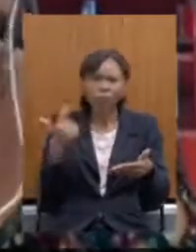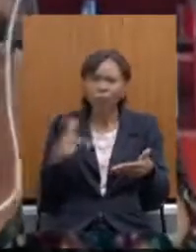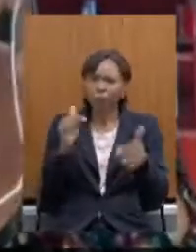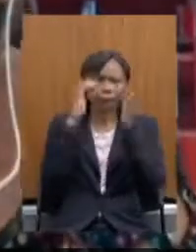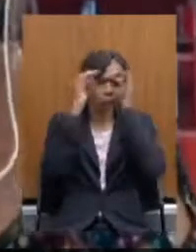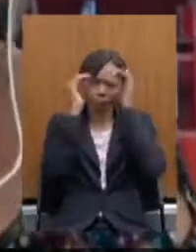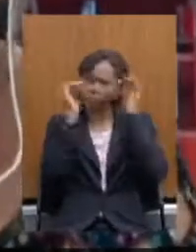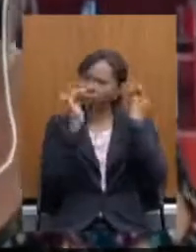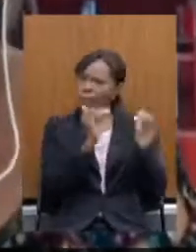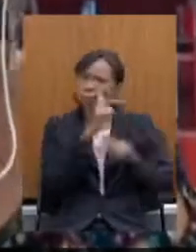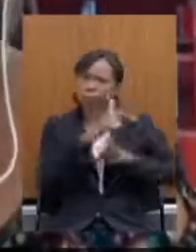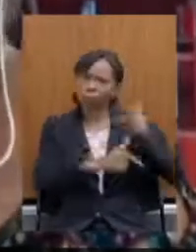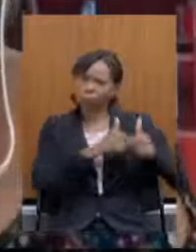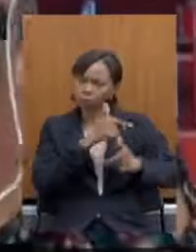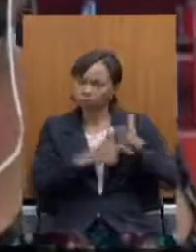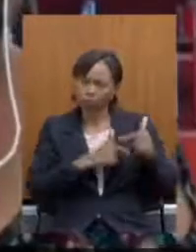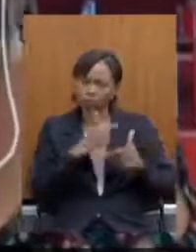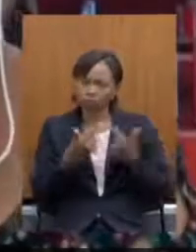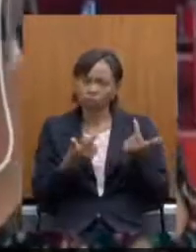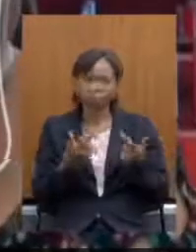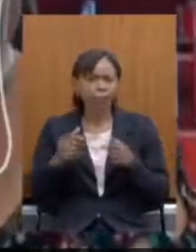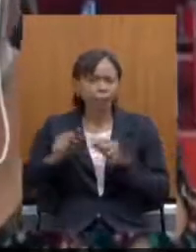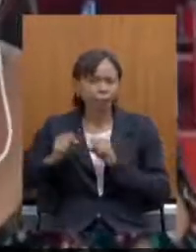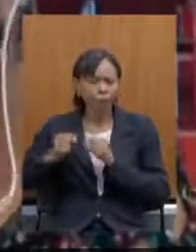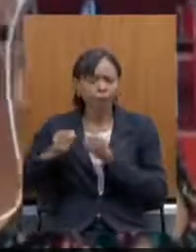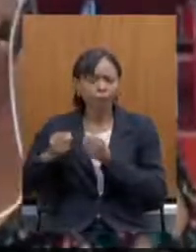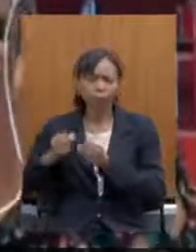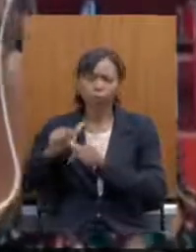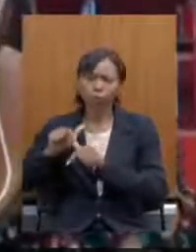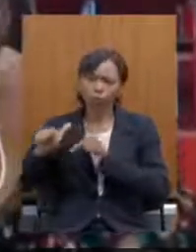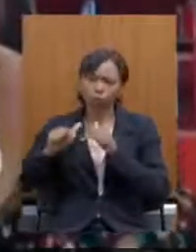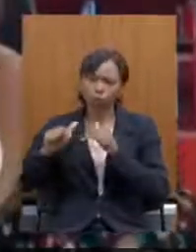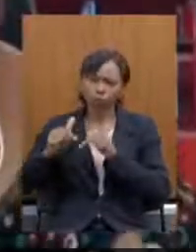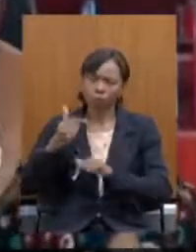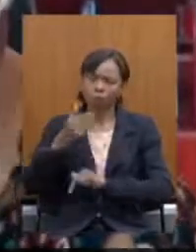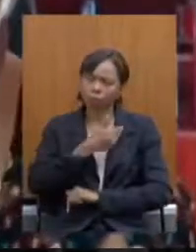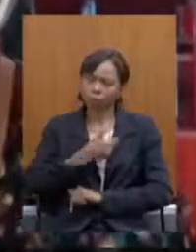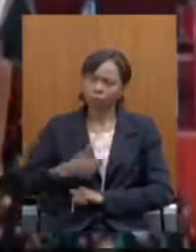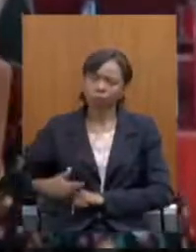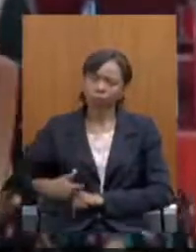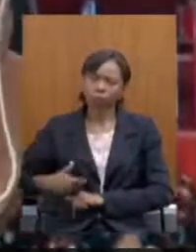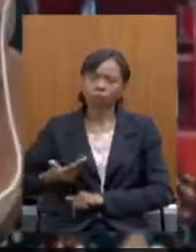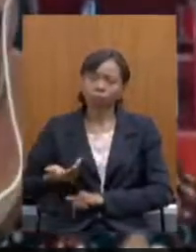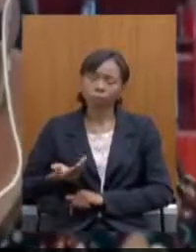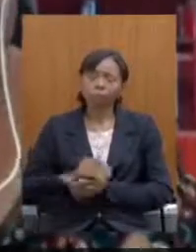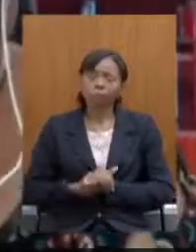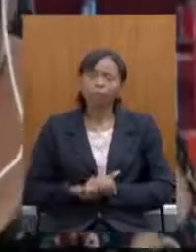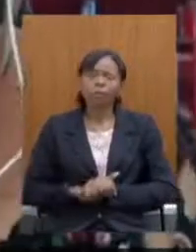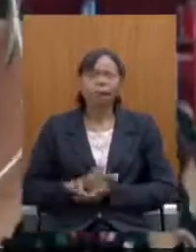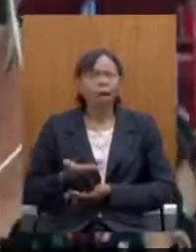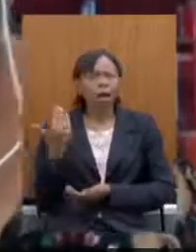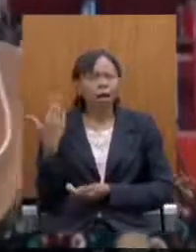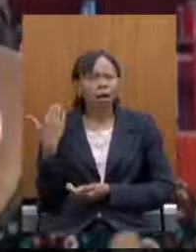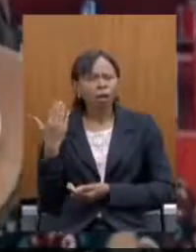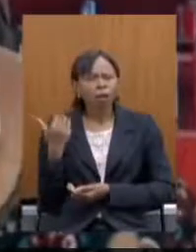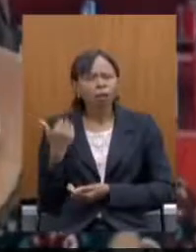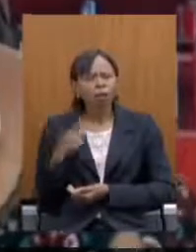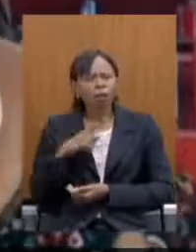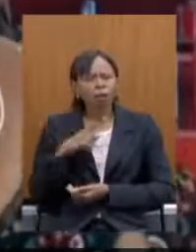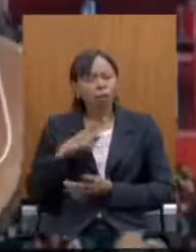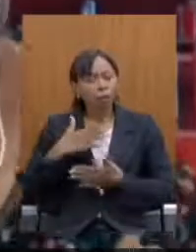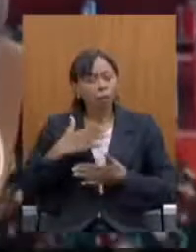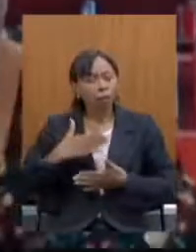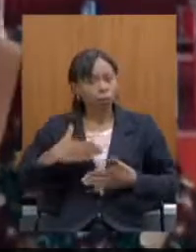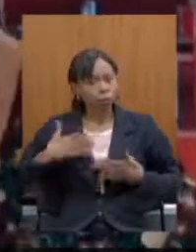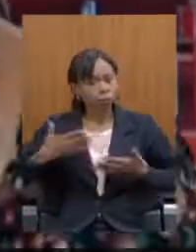não querem o fortalecimento do serviço público no nosso Estado e se antes nós tínhamos uma motivação que